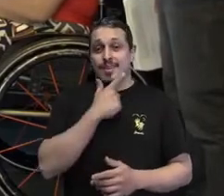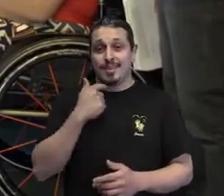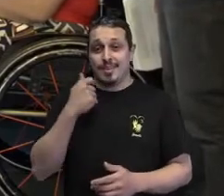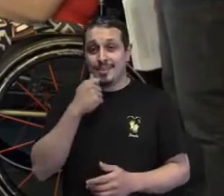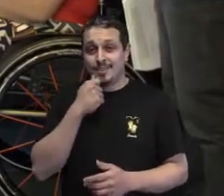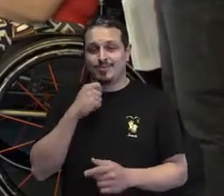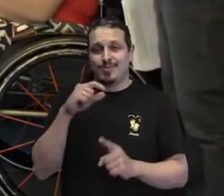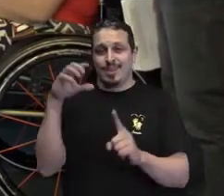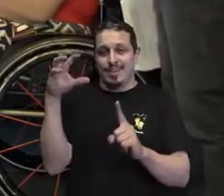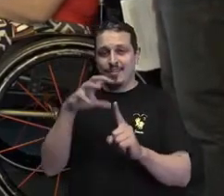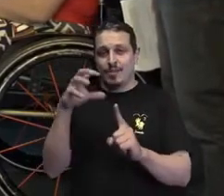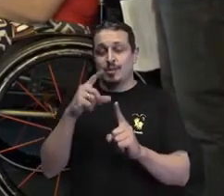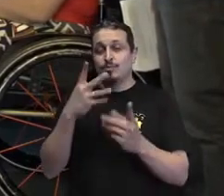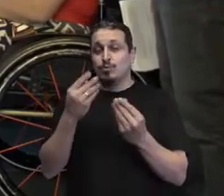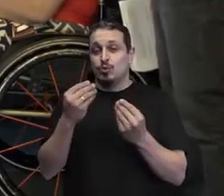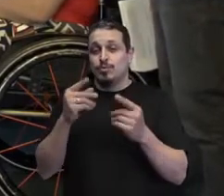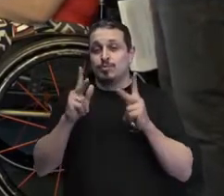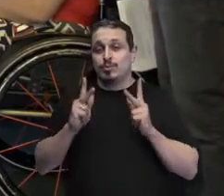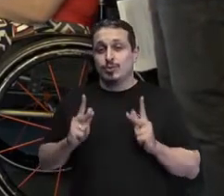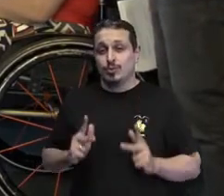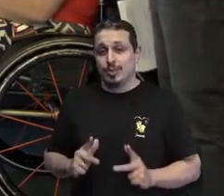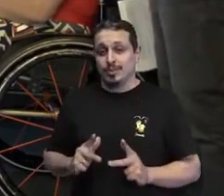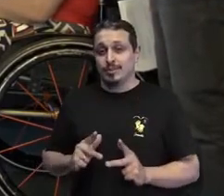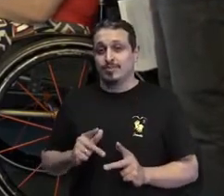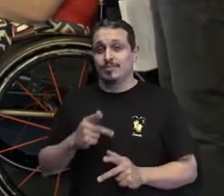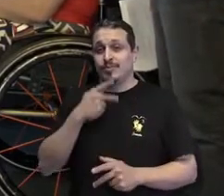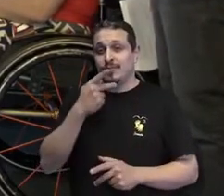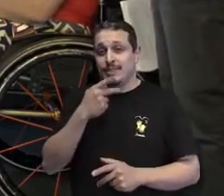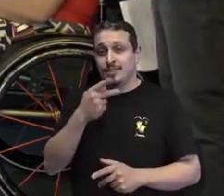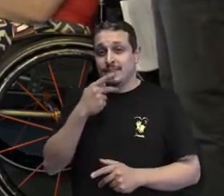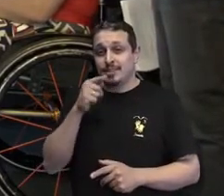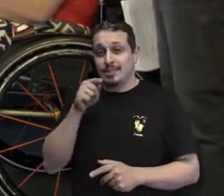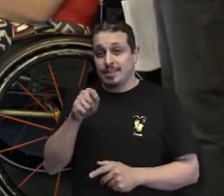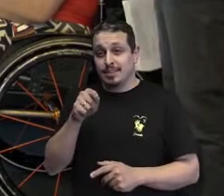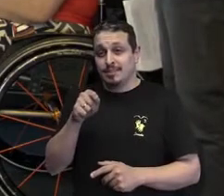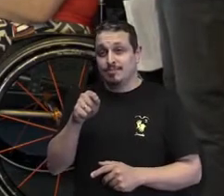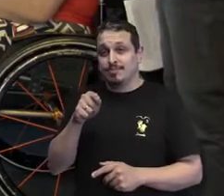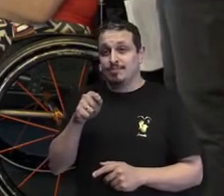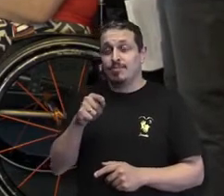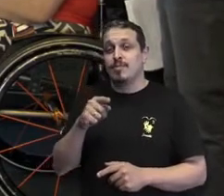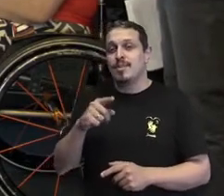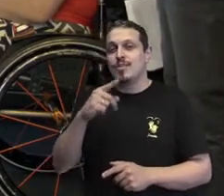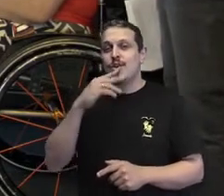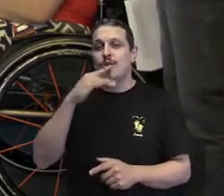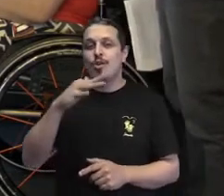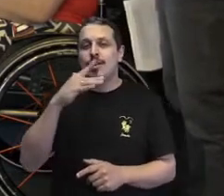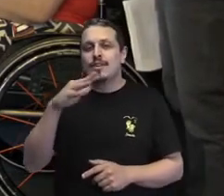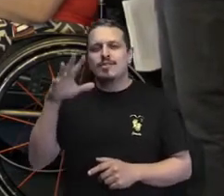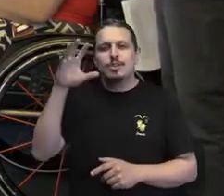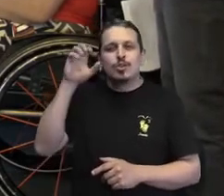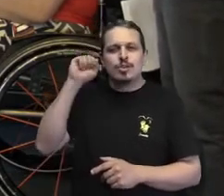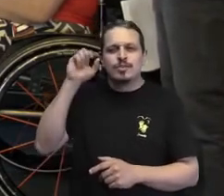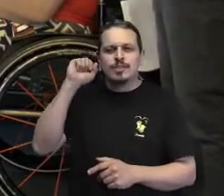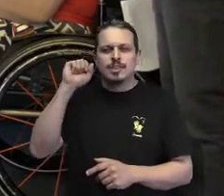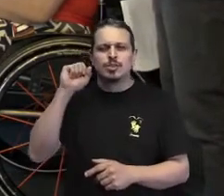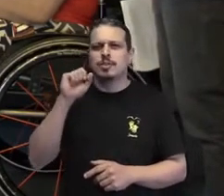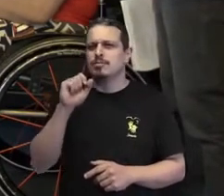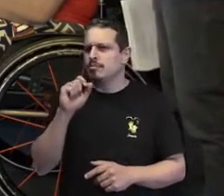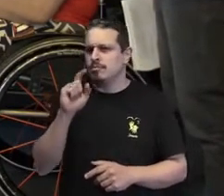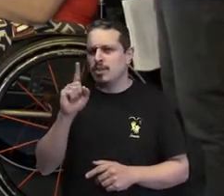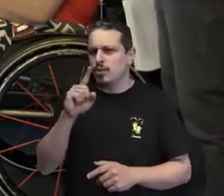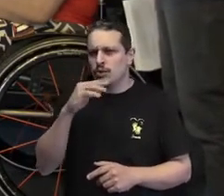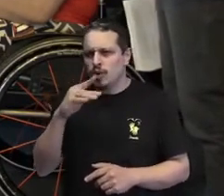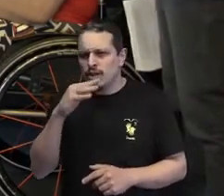com essa frase que eu tenho que falar muito. É muita gratidão por você